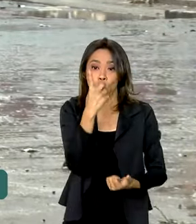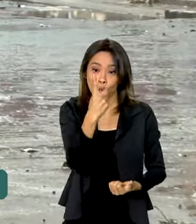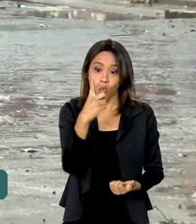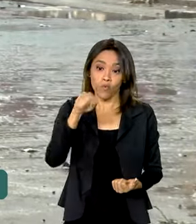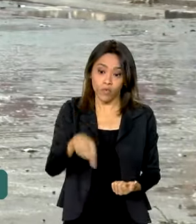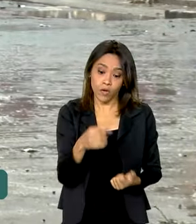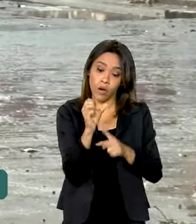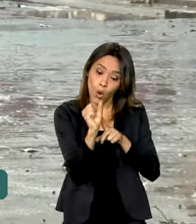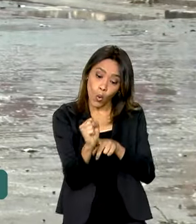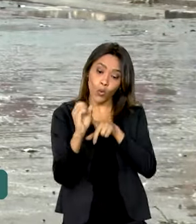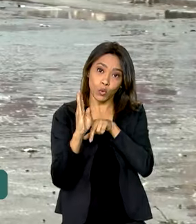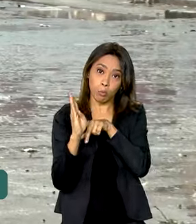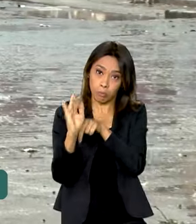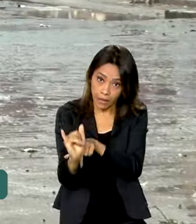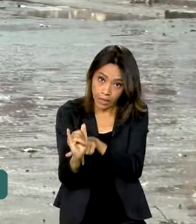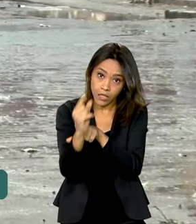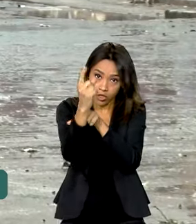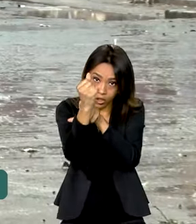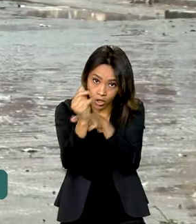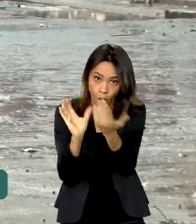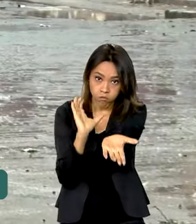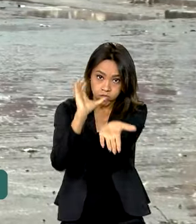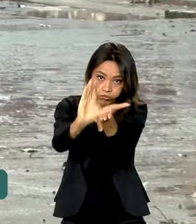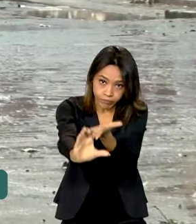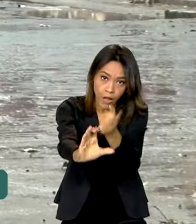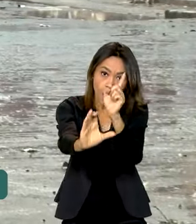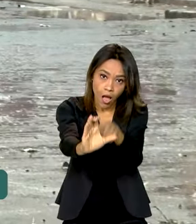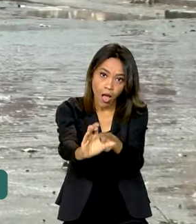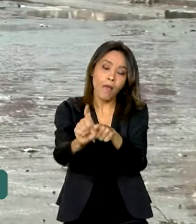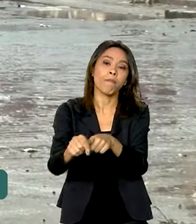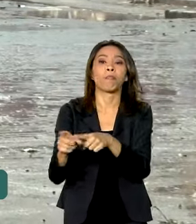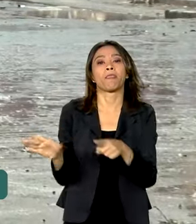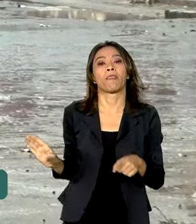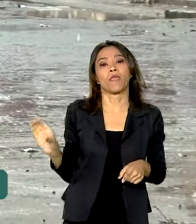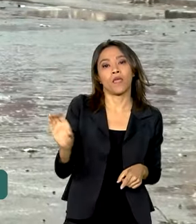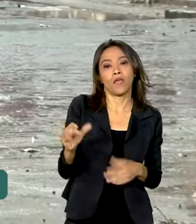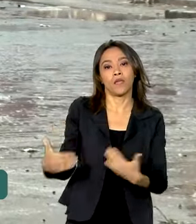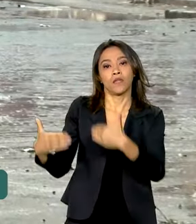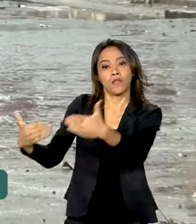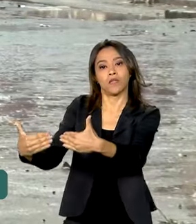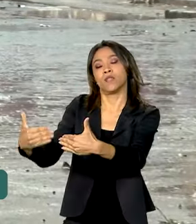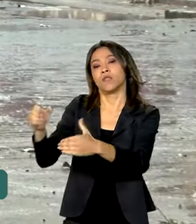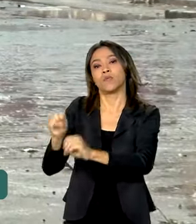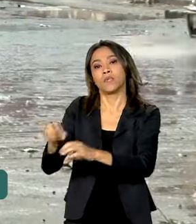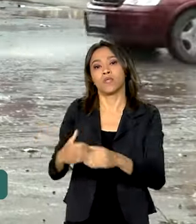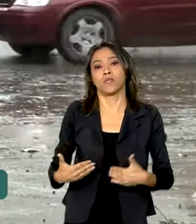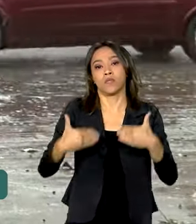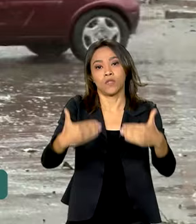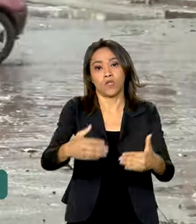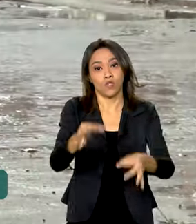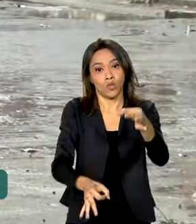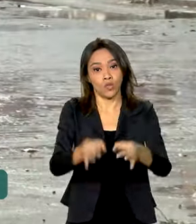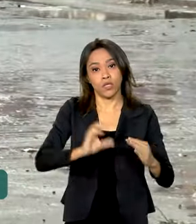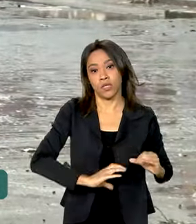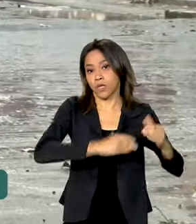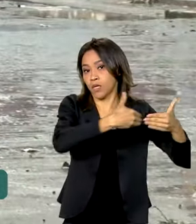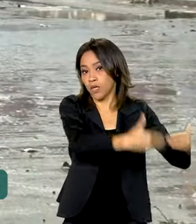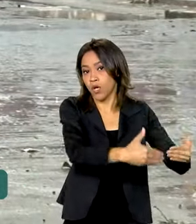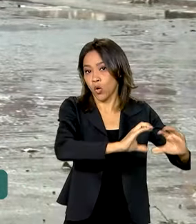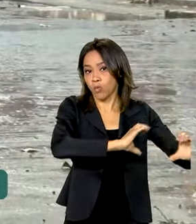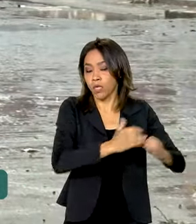,8 bilhão está destinado aos Ministérios da Educação, Justiça e Segurança Pública, Comunicação,